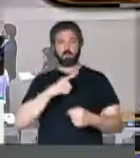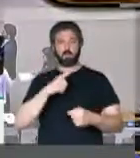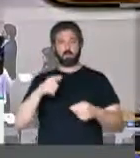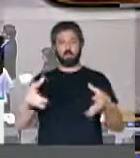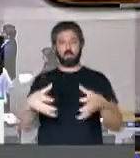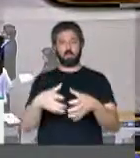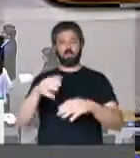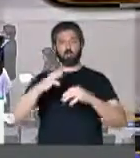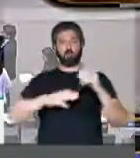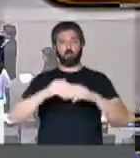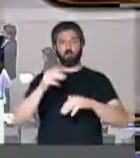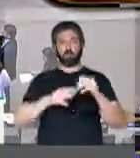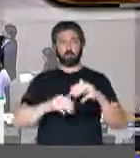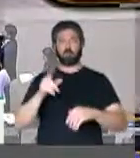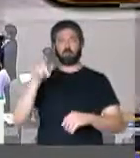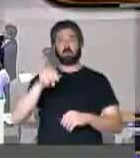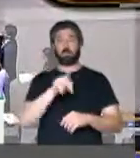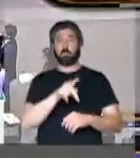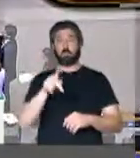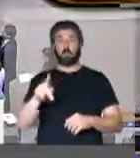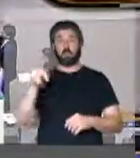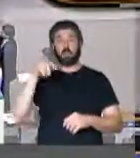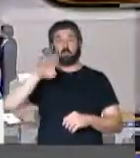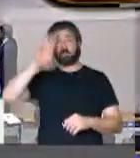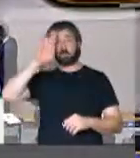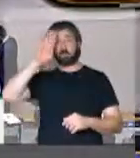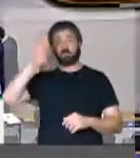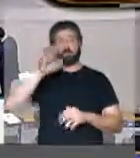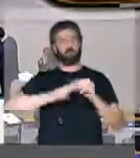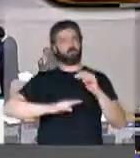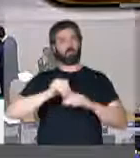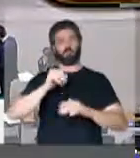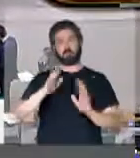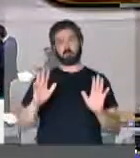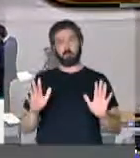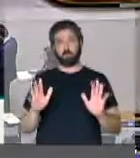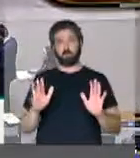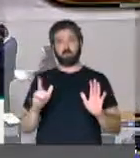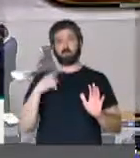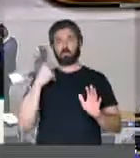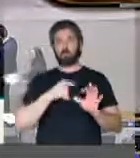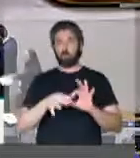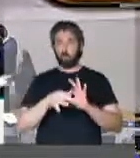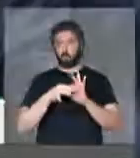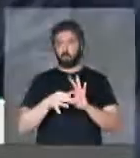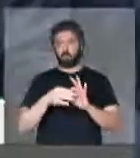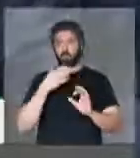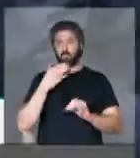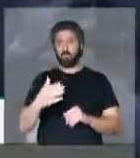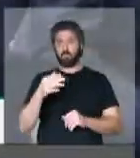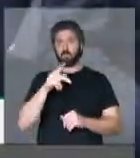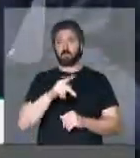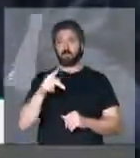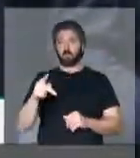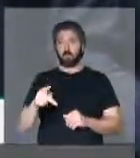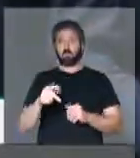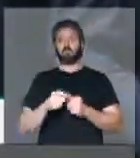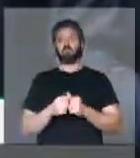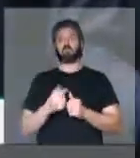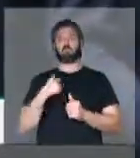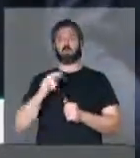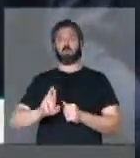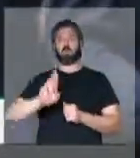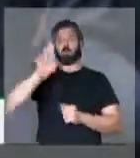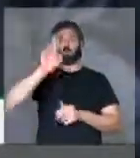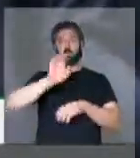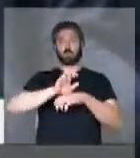a essa profissão. Essa profissão que é mãe de todas as outras. Estamos aqui unidos em prol dos nossos professores, estou aqui